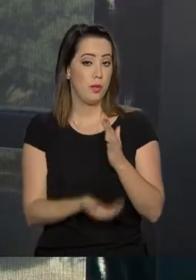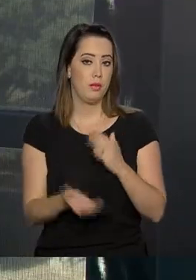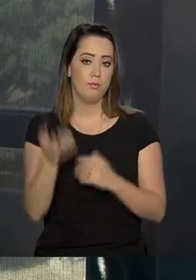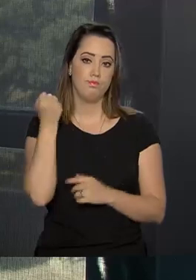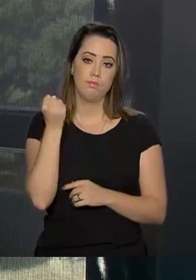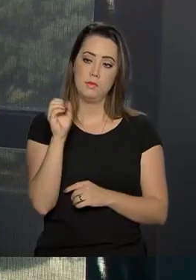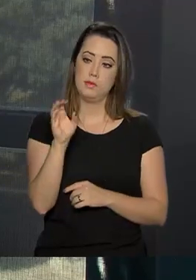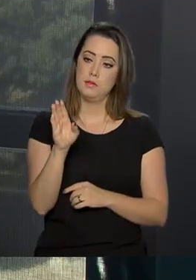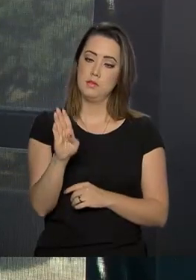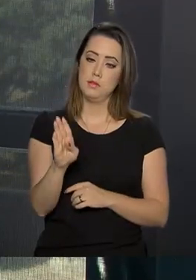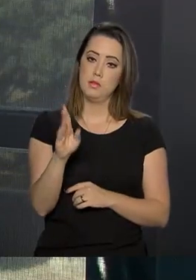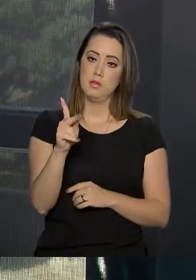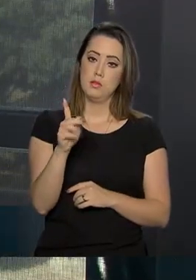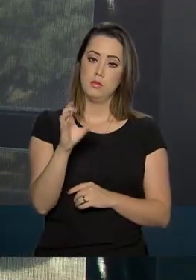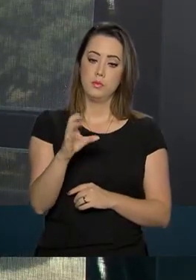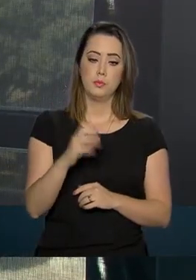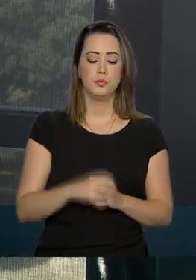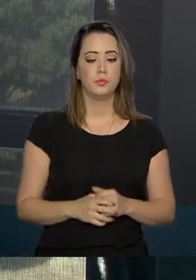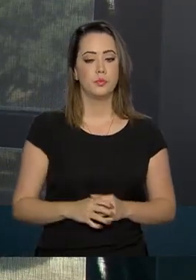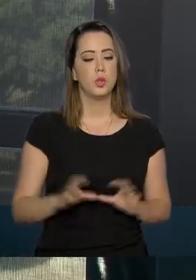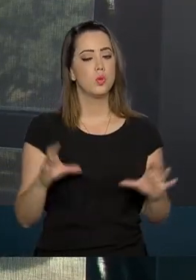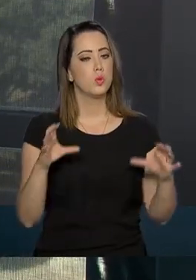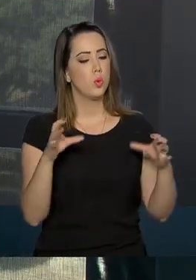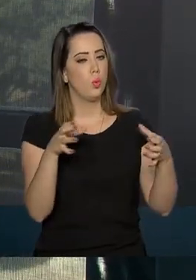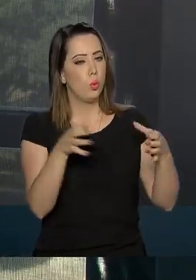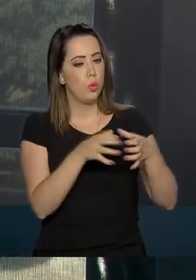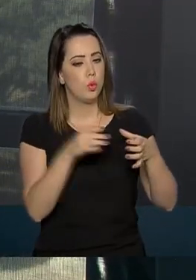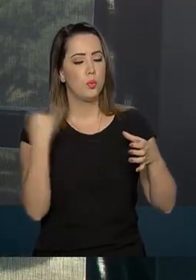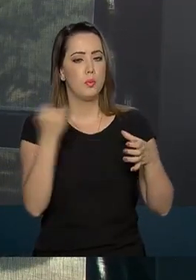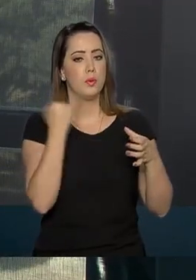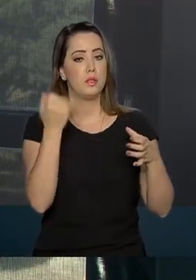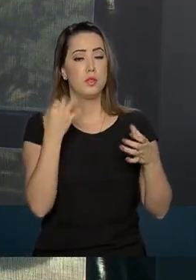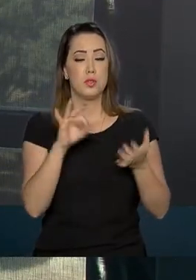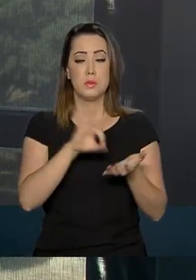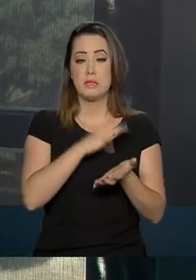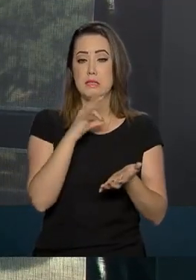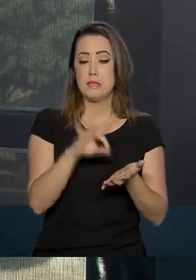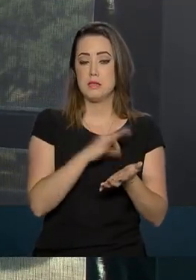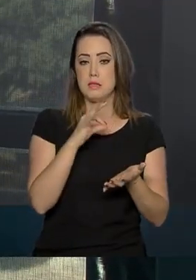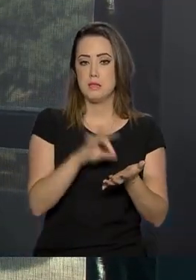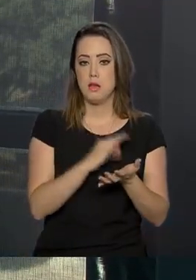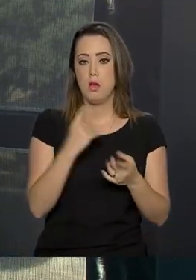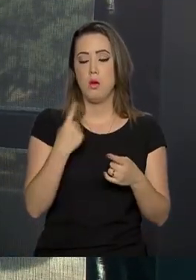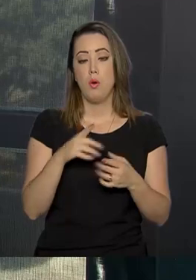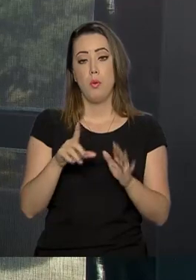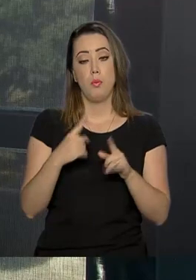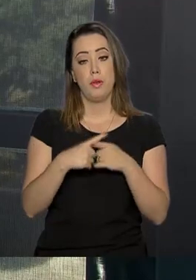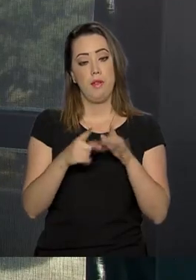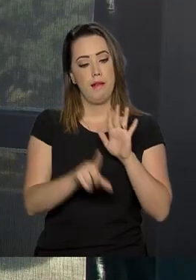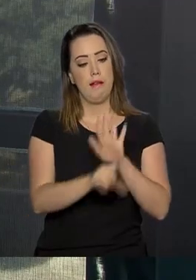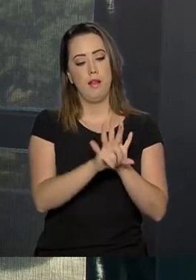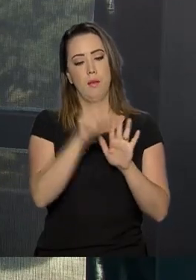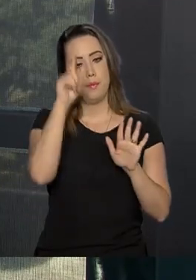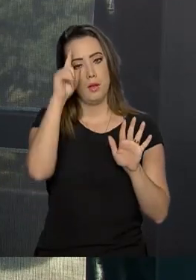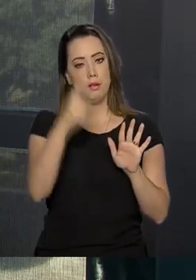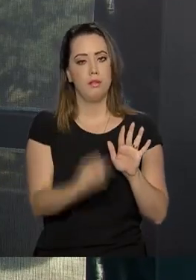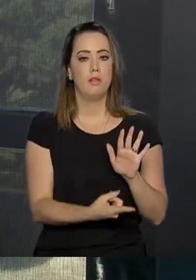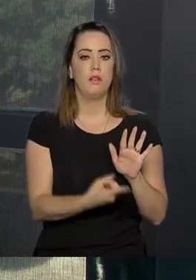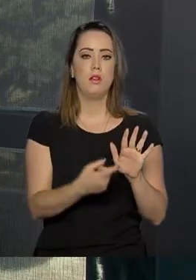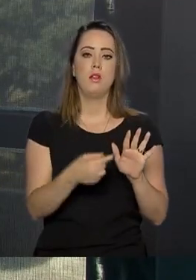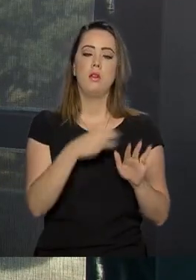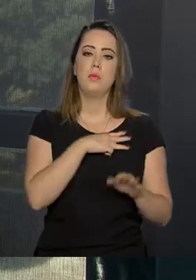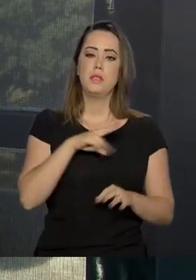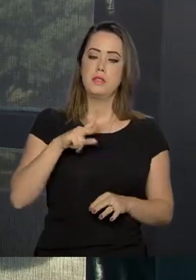E nós temos esse agrupamento importante que precisa se cadastrar. A lei determinou isso. O Ministério Público nos